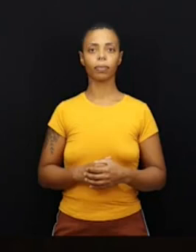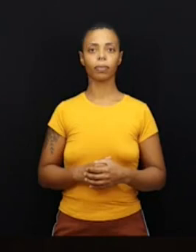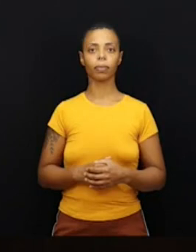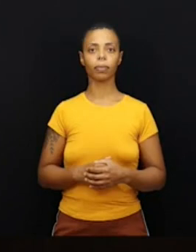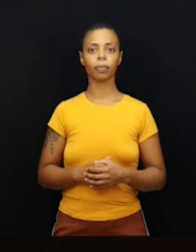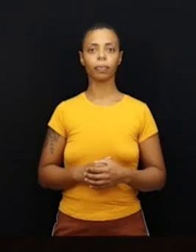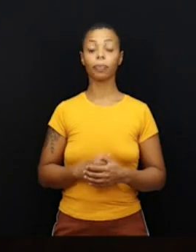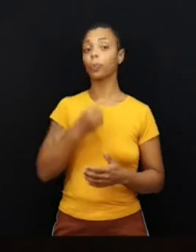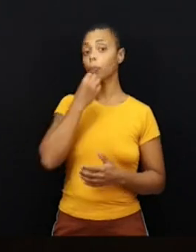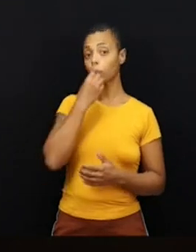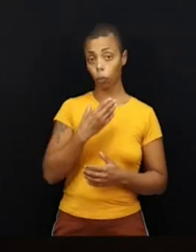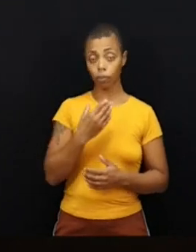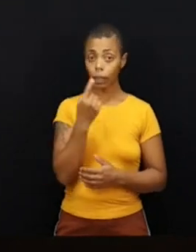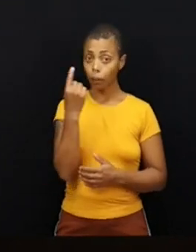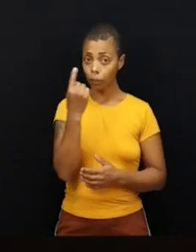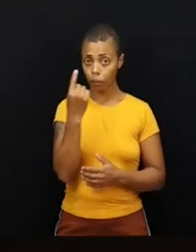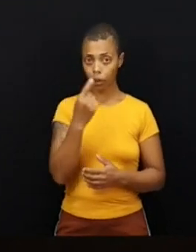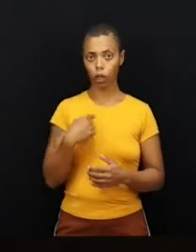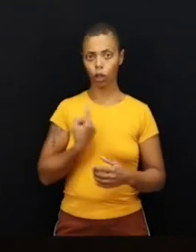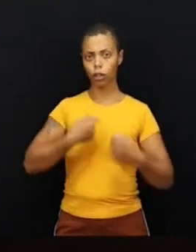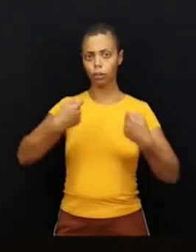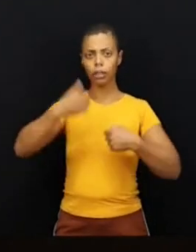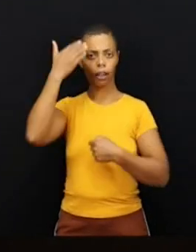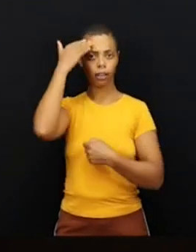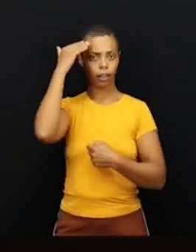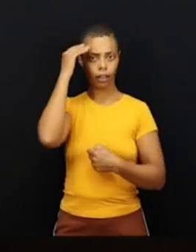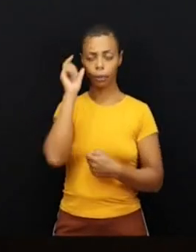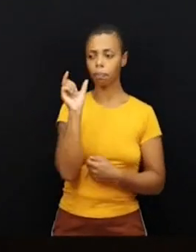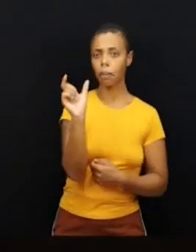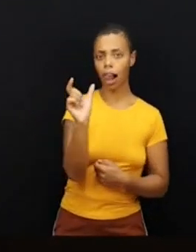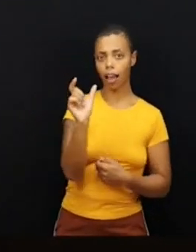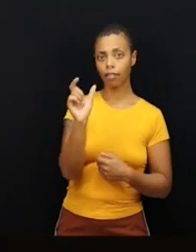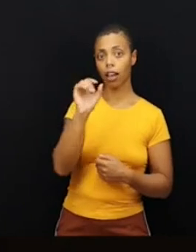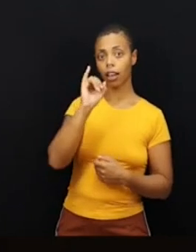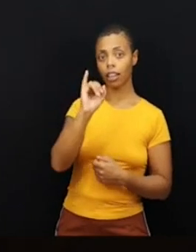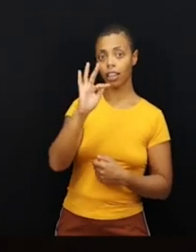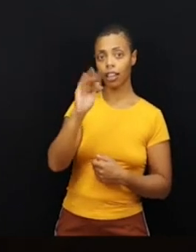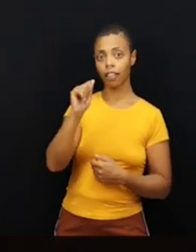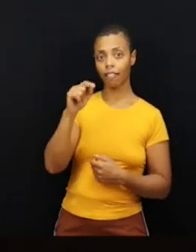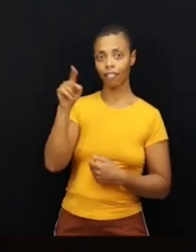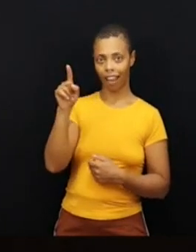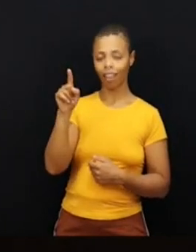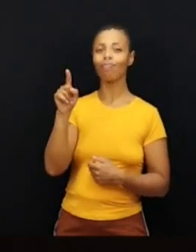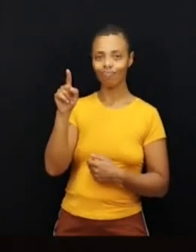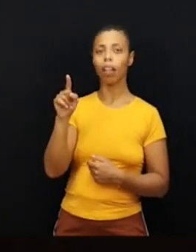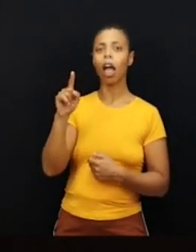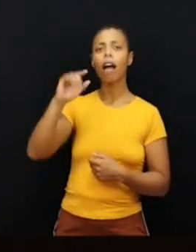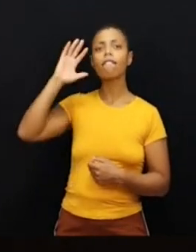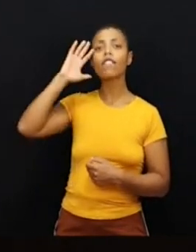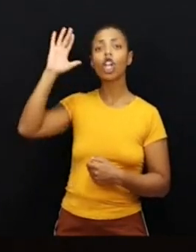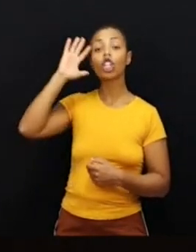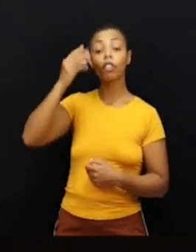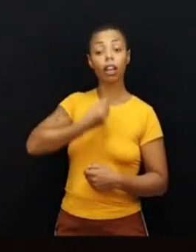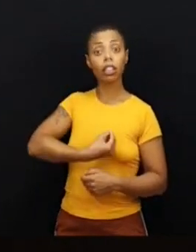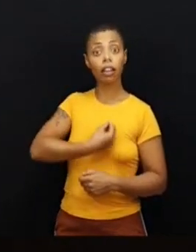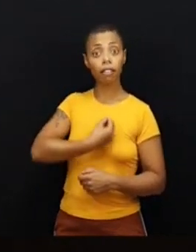Bom, primeiramente, precisamos entender que Ifar é uma filosofia de vida, onde